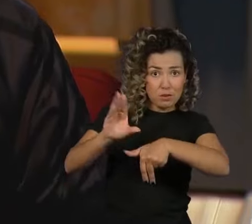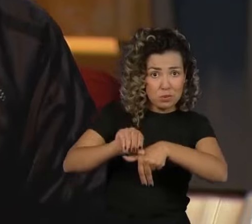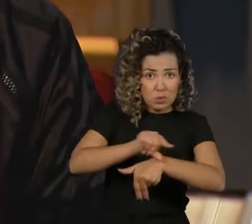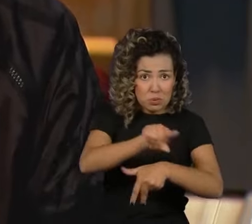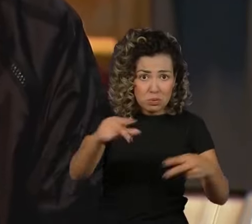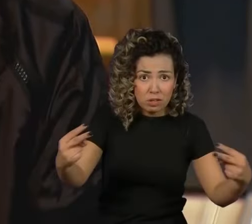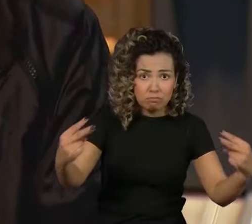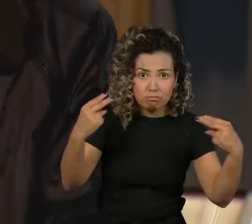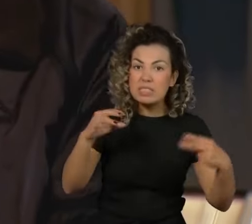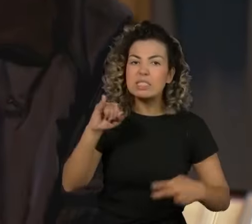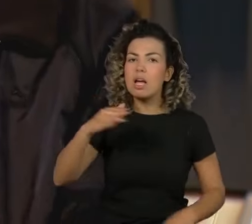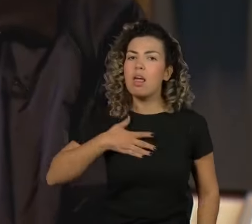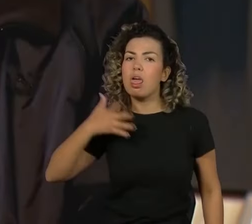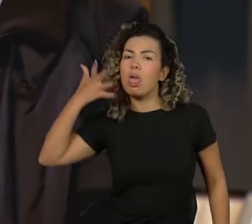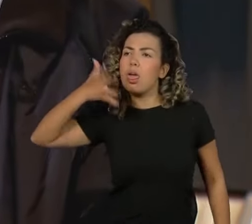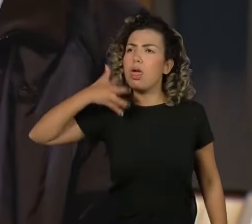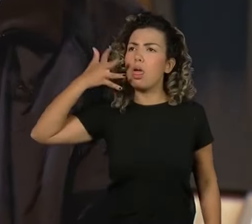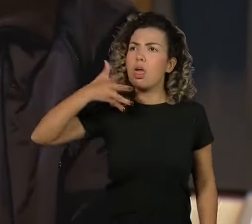eu vou responder.